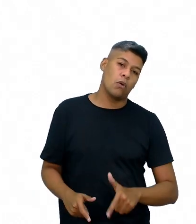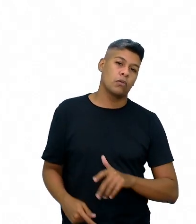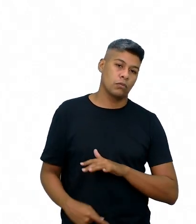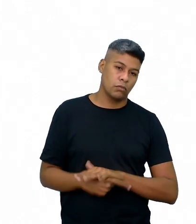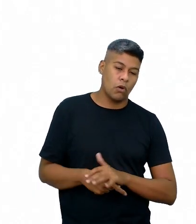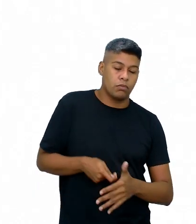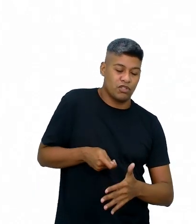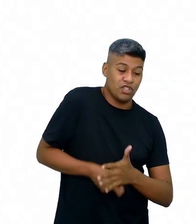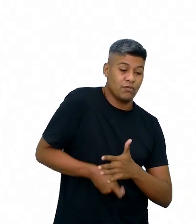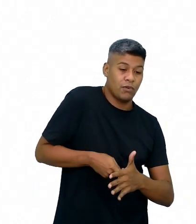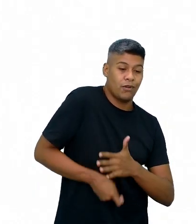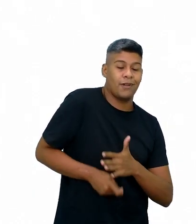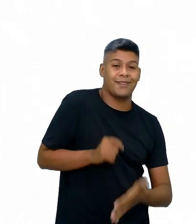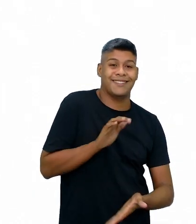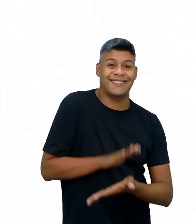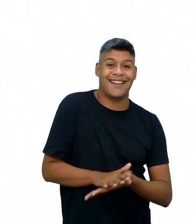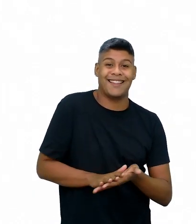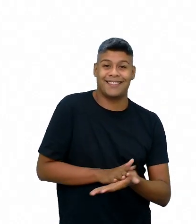pouco exploradas.